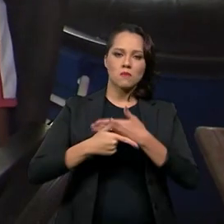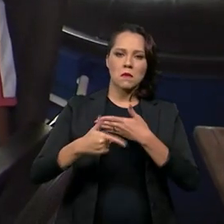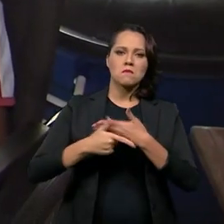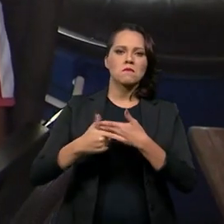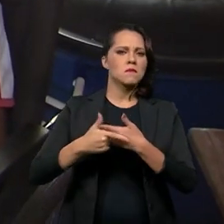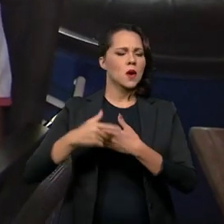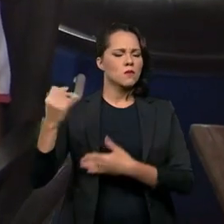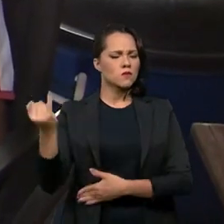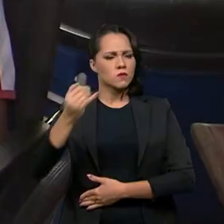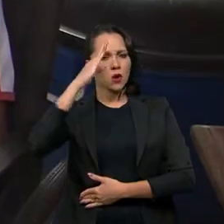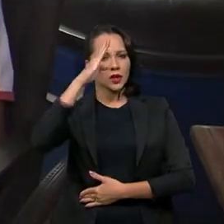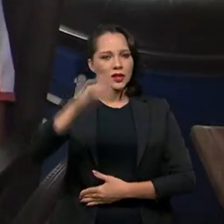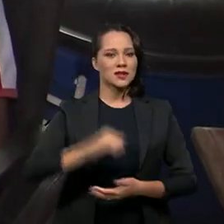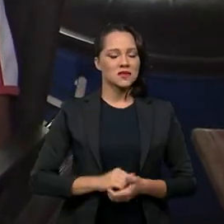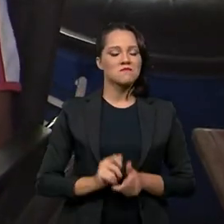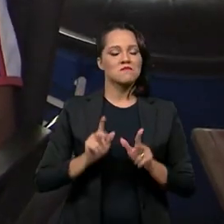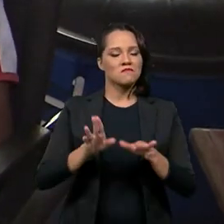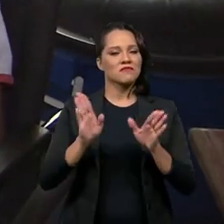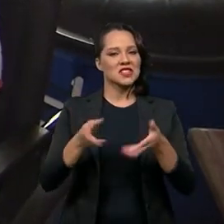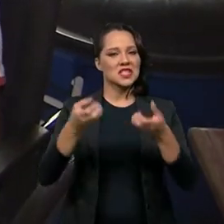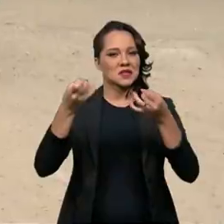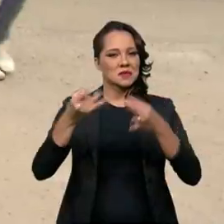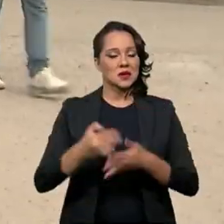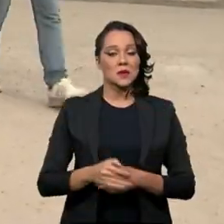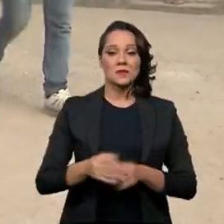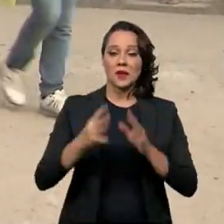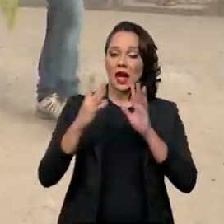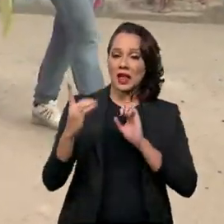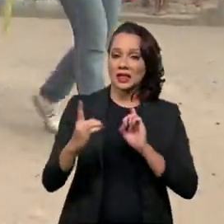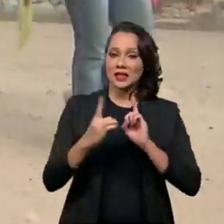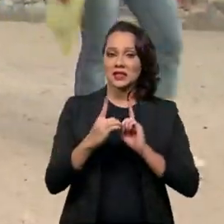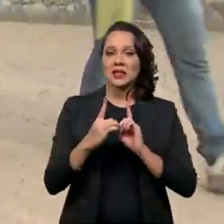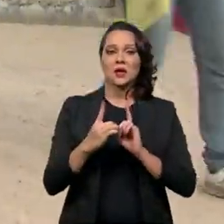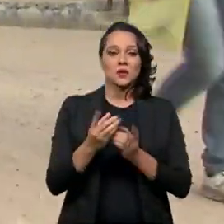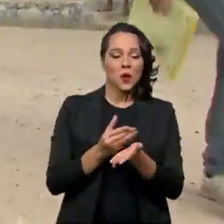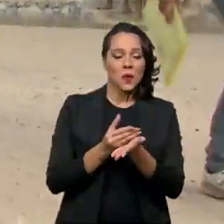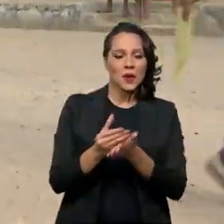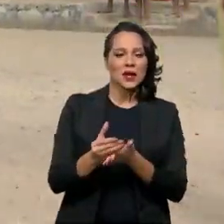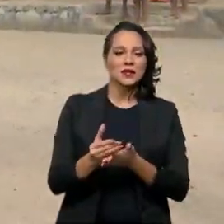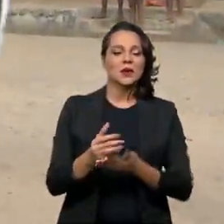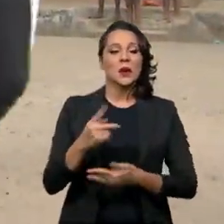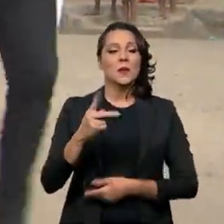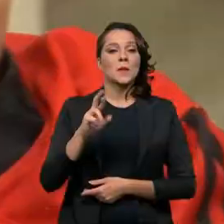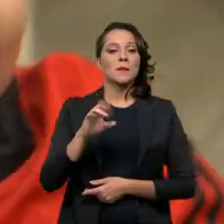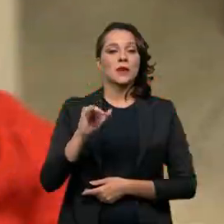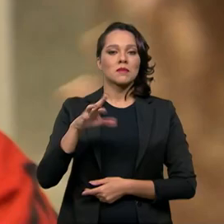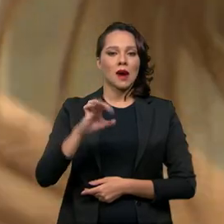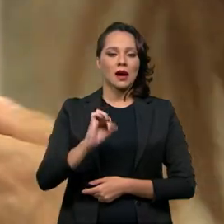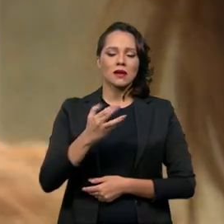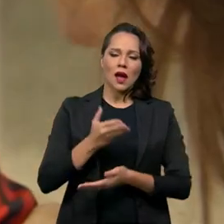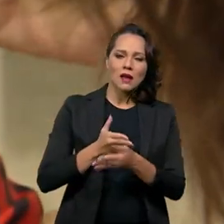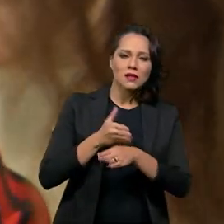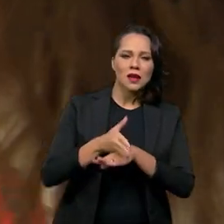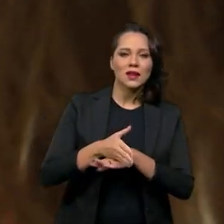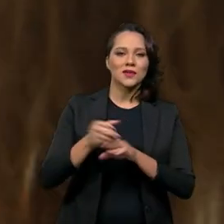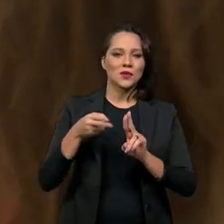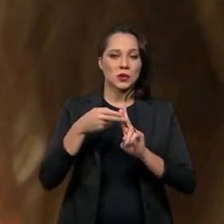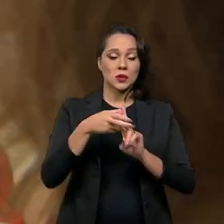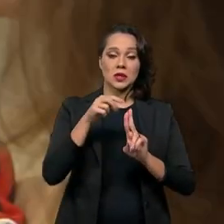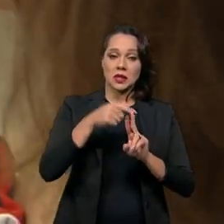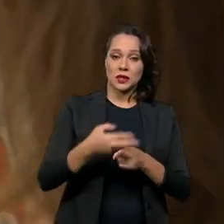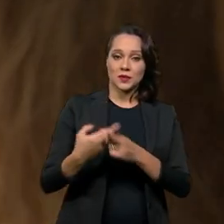imprescindível, como nós falamos, a atenção primária. Considerada a porta de entrada do SUS, ela é